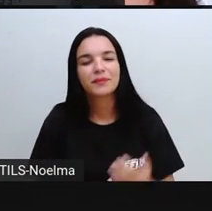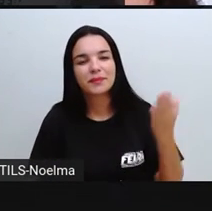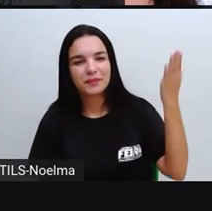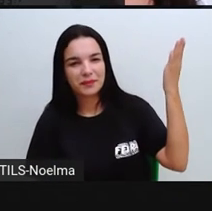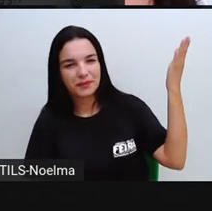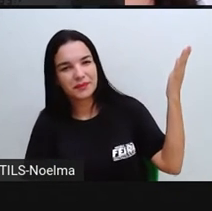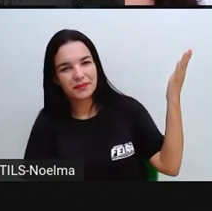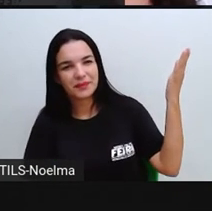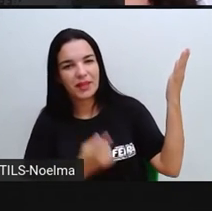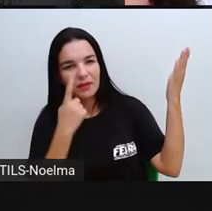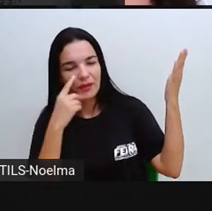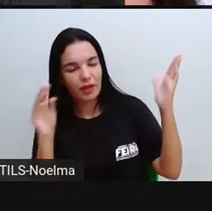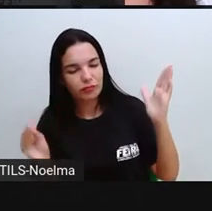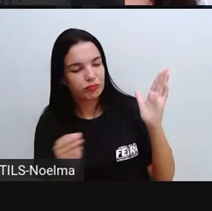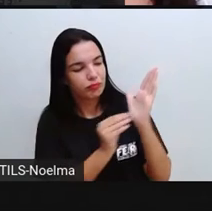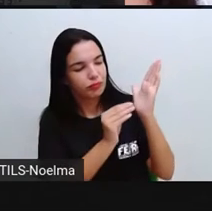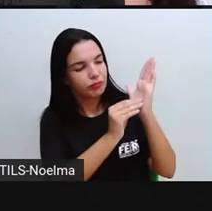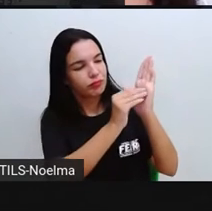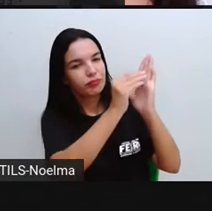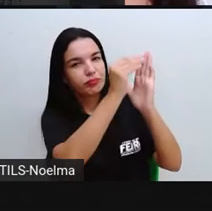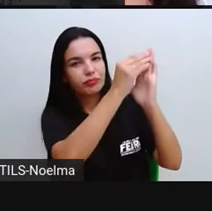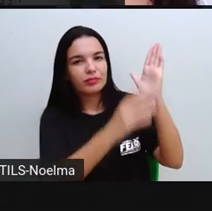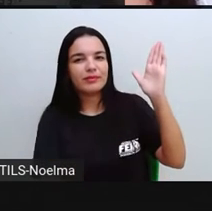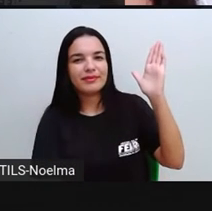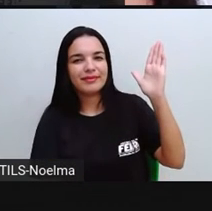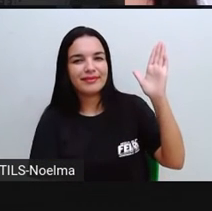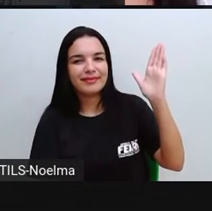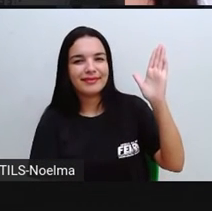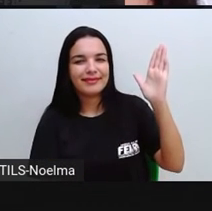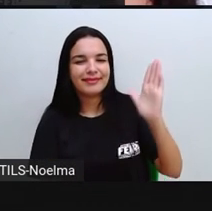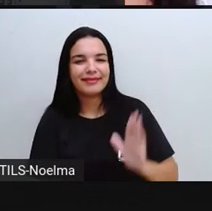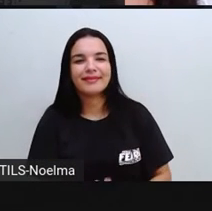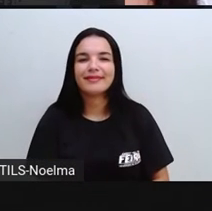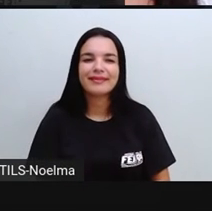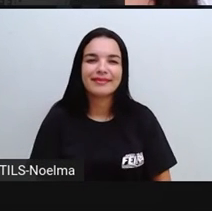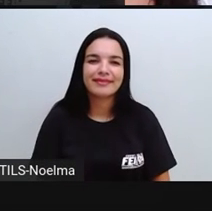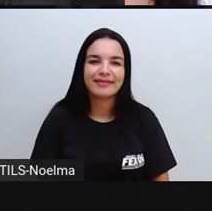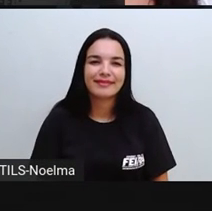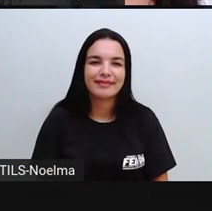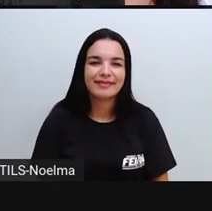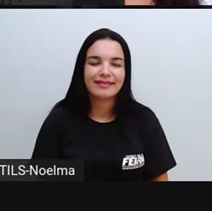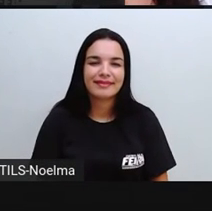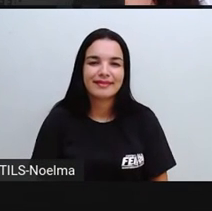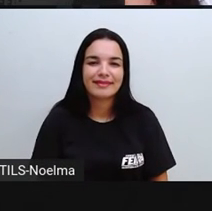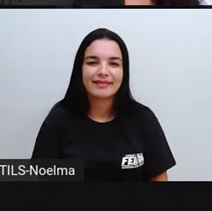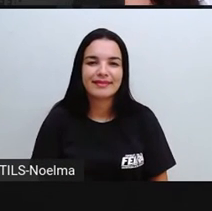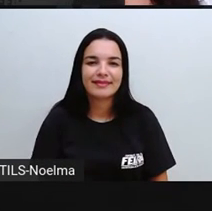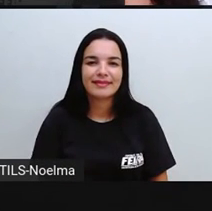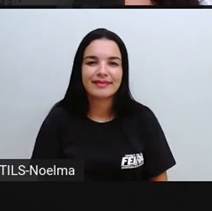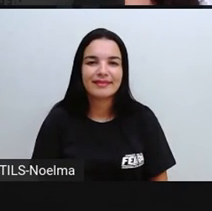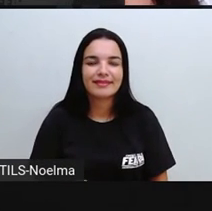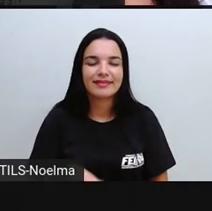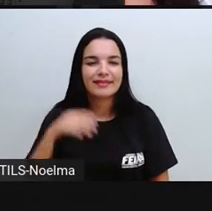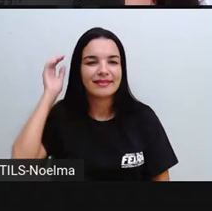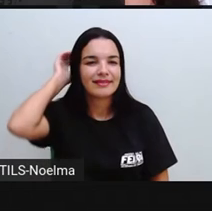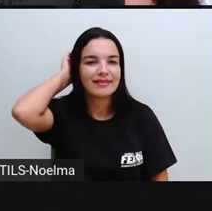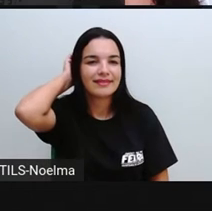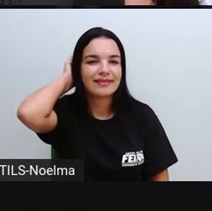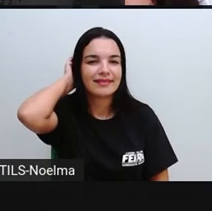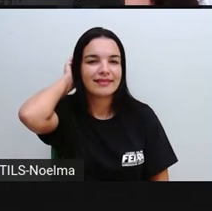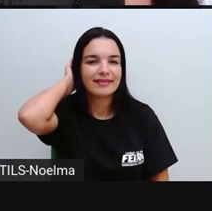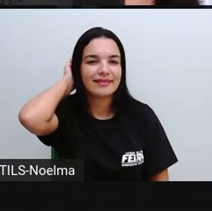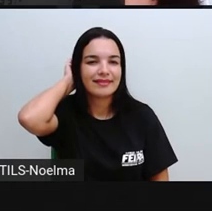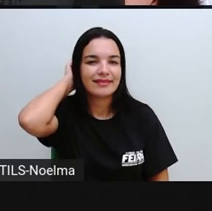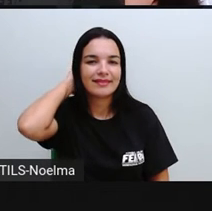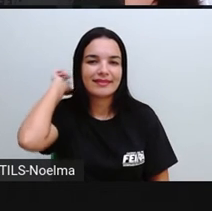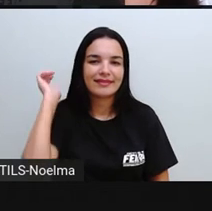Gasoso. Vapor, gasoso. O gelo, sólido. E a água em estado líquido, né?